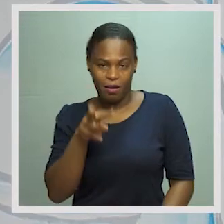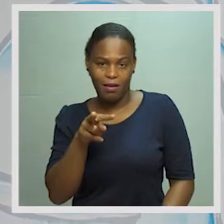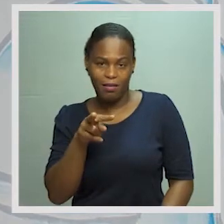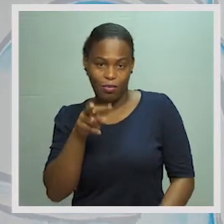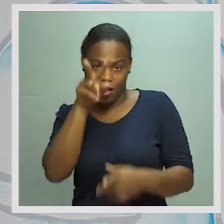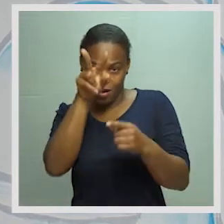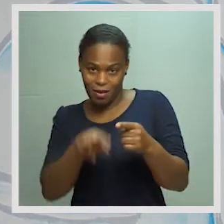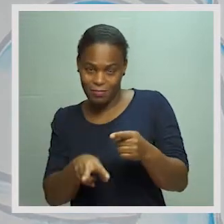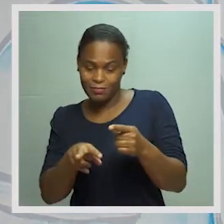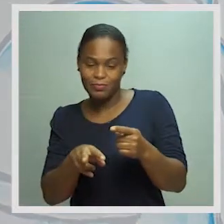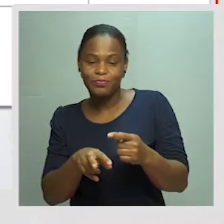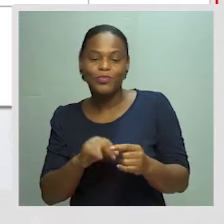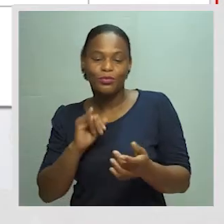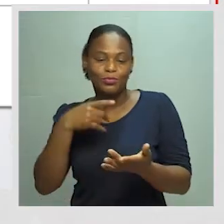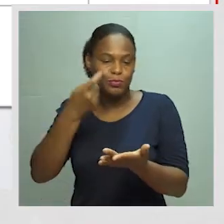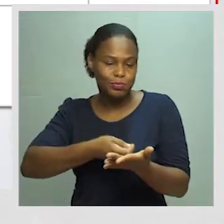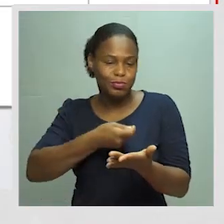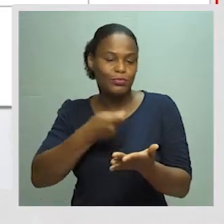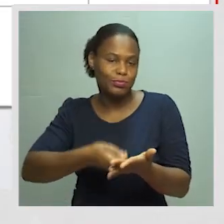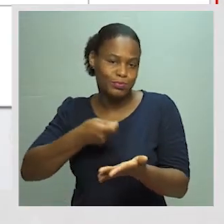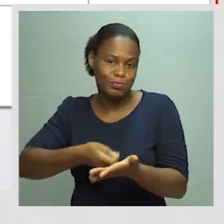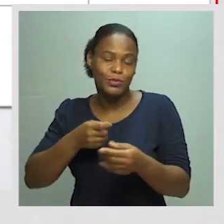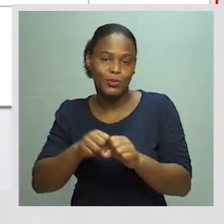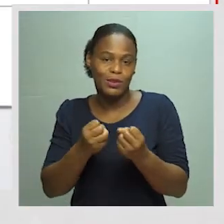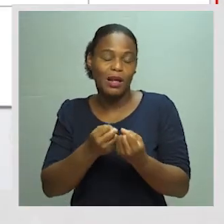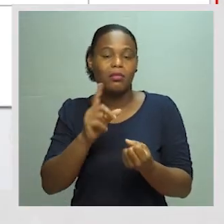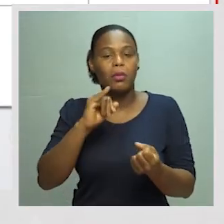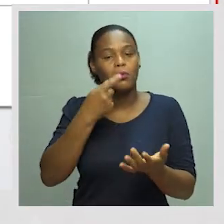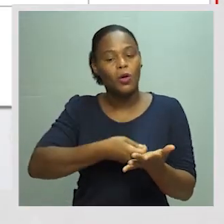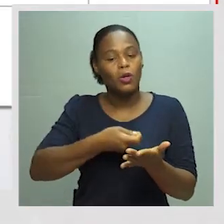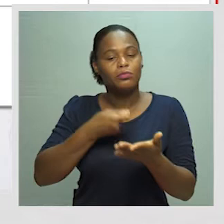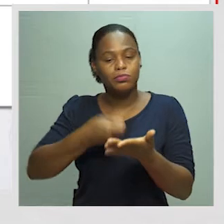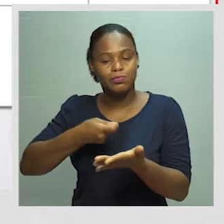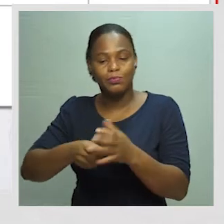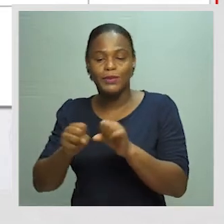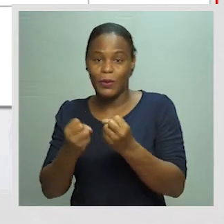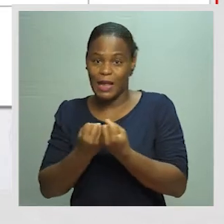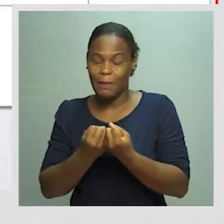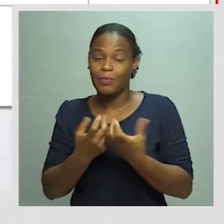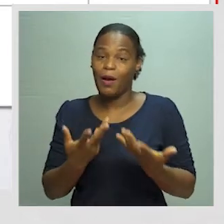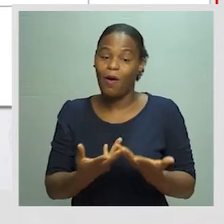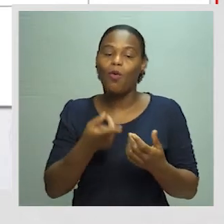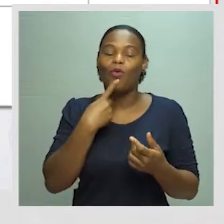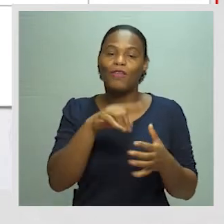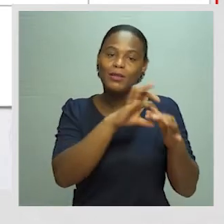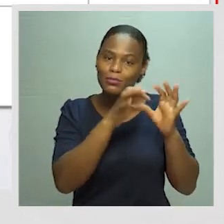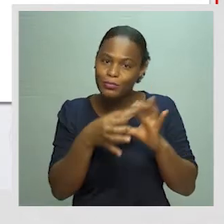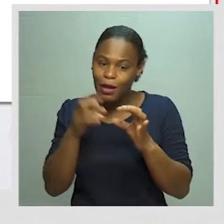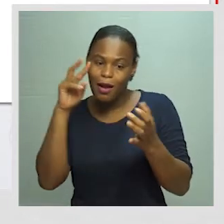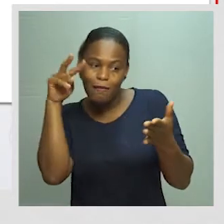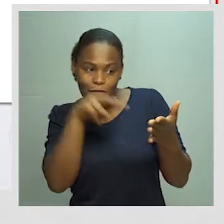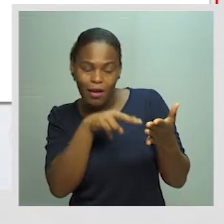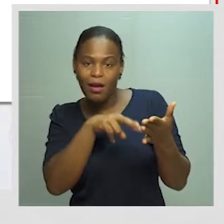Recursos, impostos e contribuições sociais, impostos e contribuições sociais. Agora, vamos ao circuito outra vez,